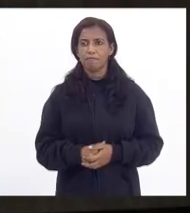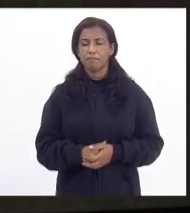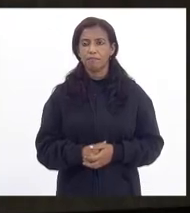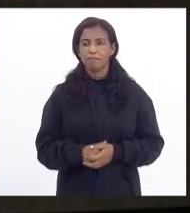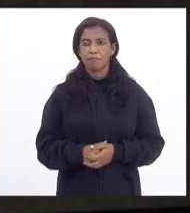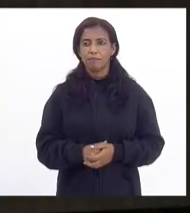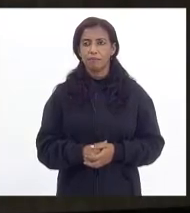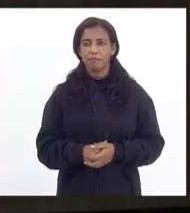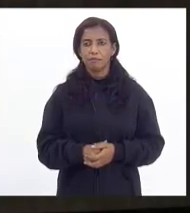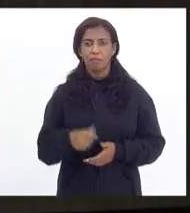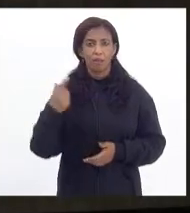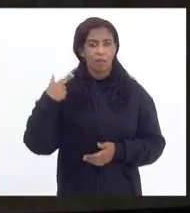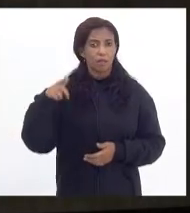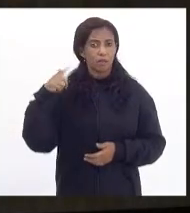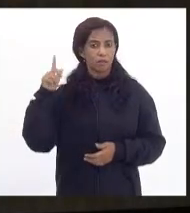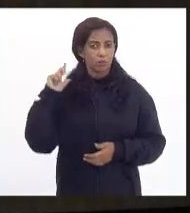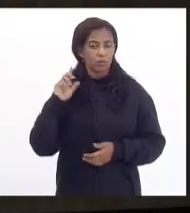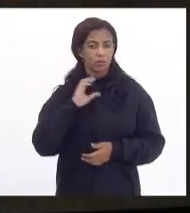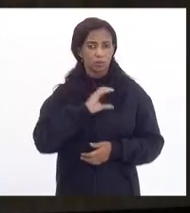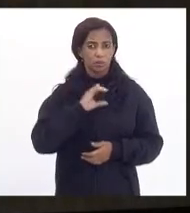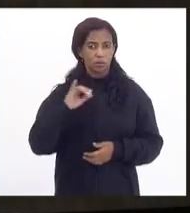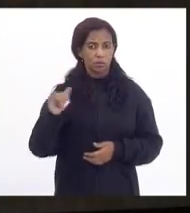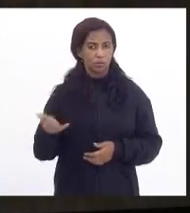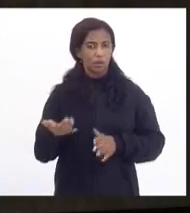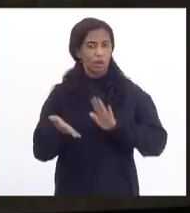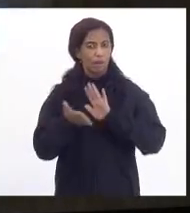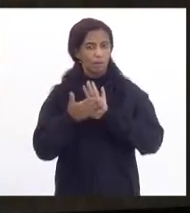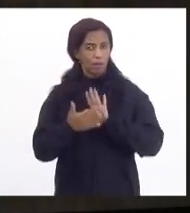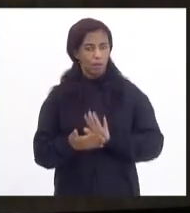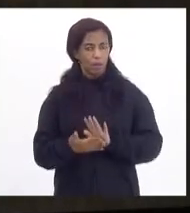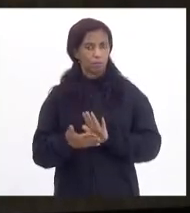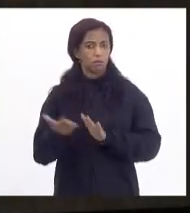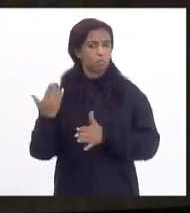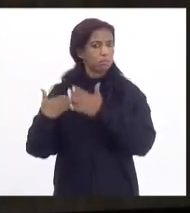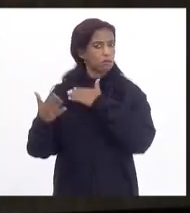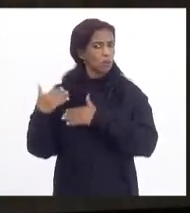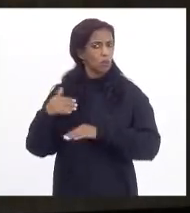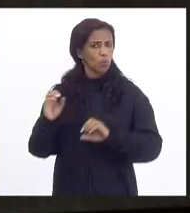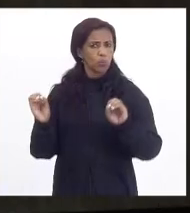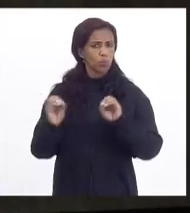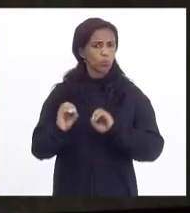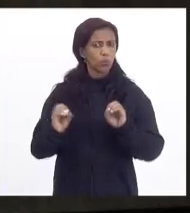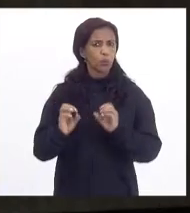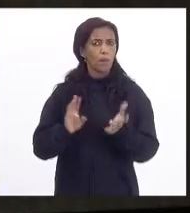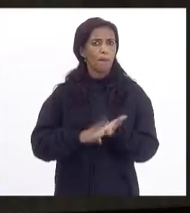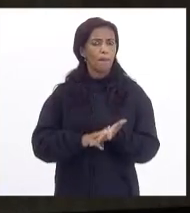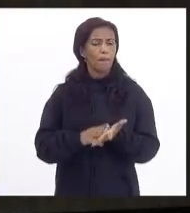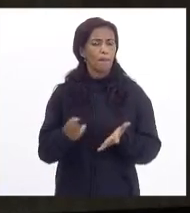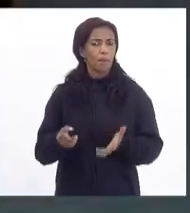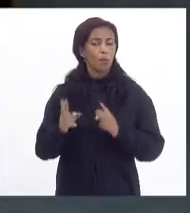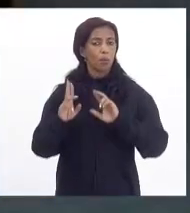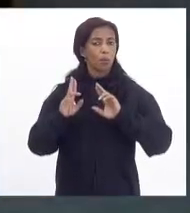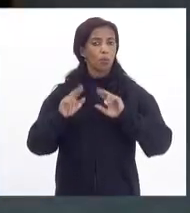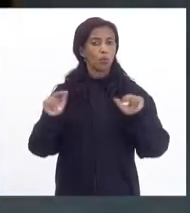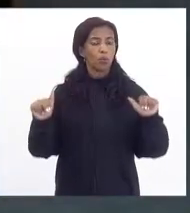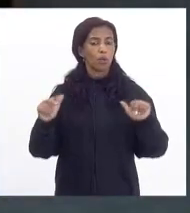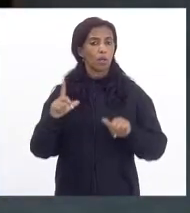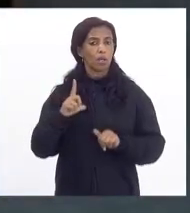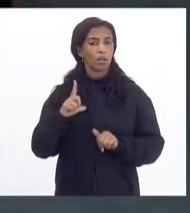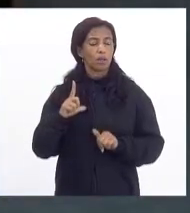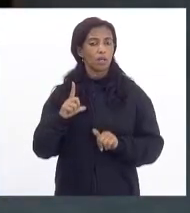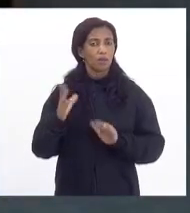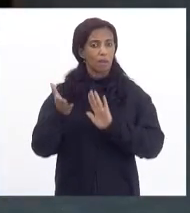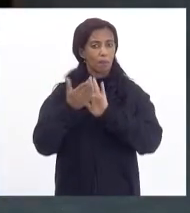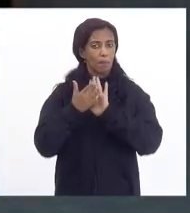Nas outras CCJs, nos mandatos anteriores, nenhum membro da CCJ tinha acesso aos